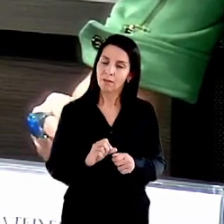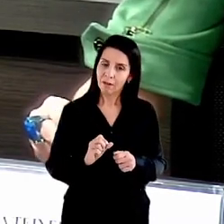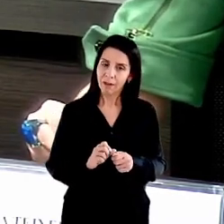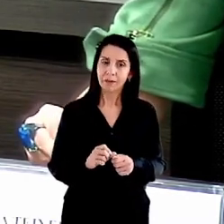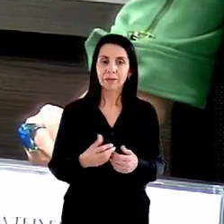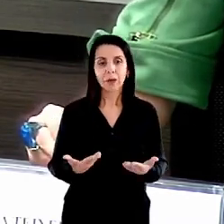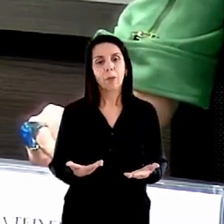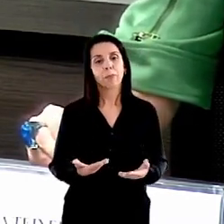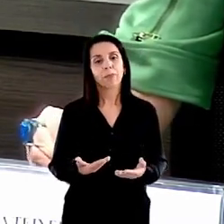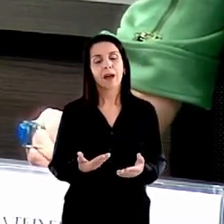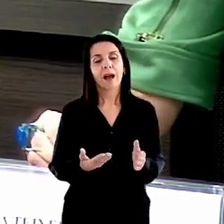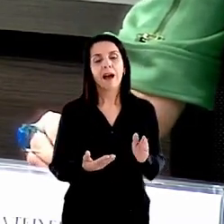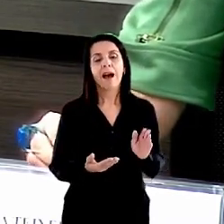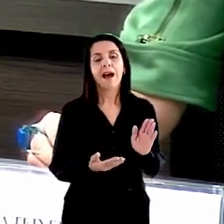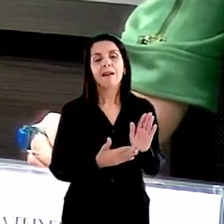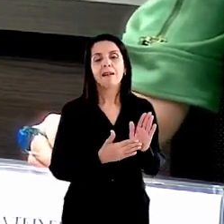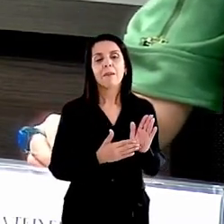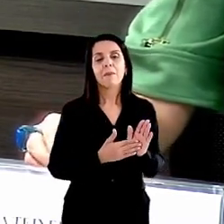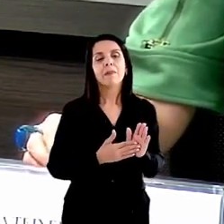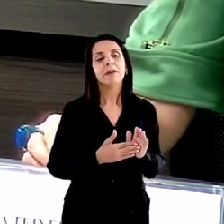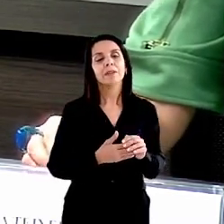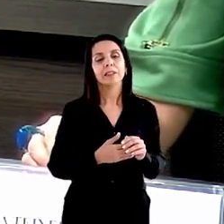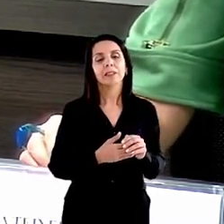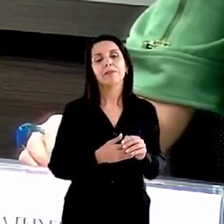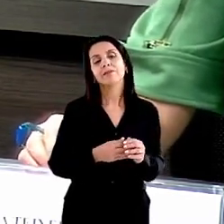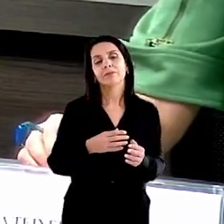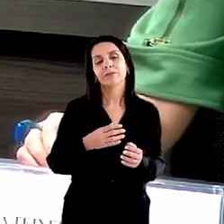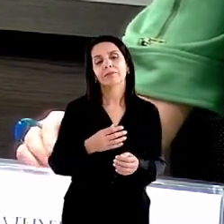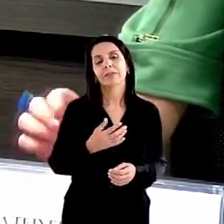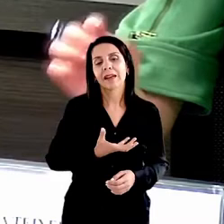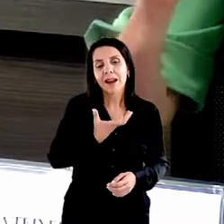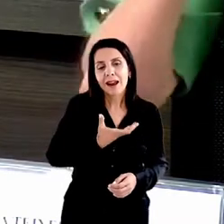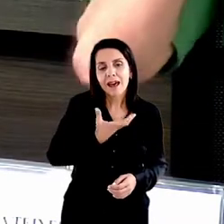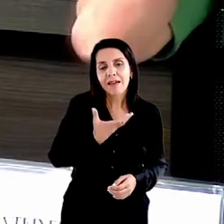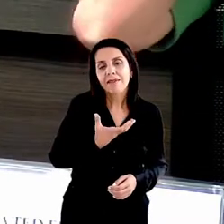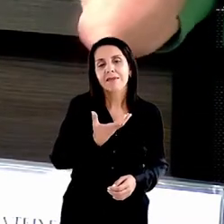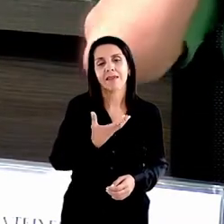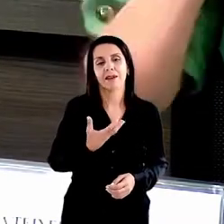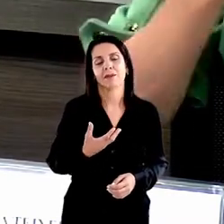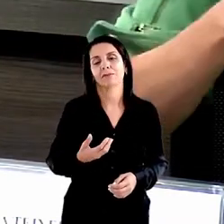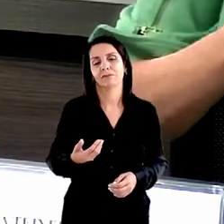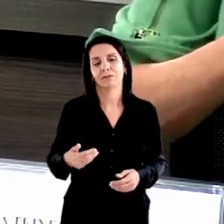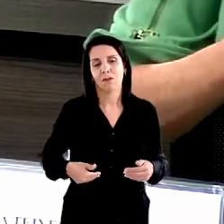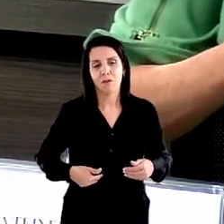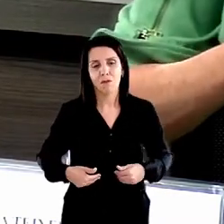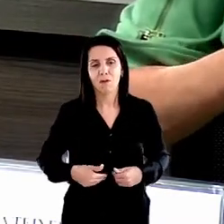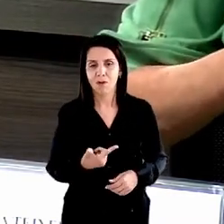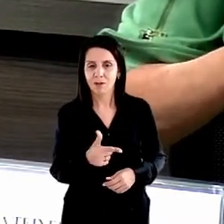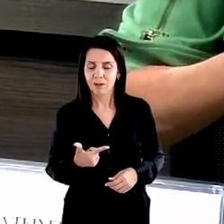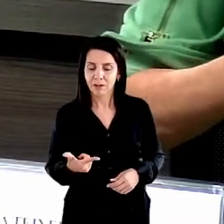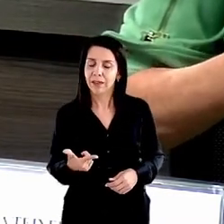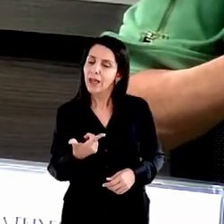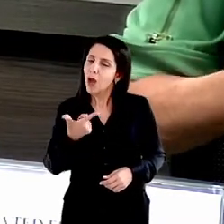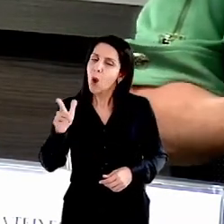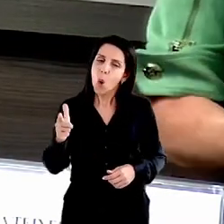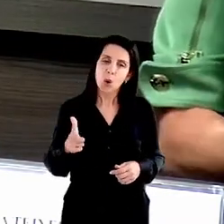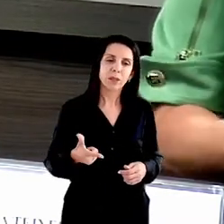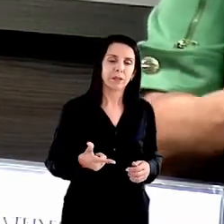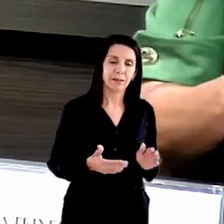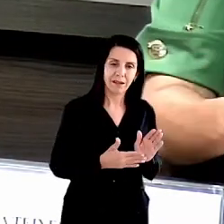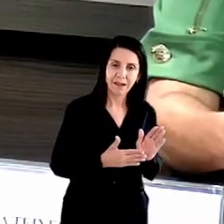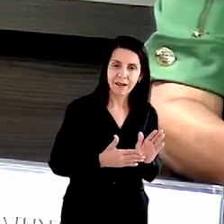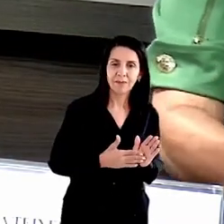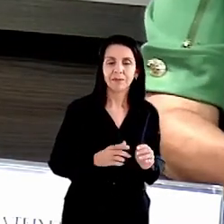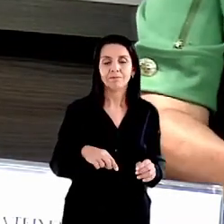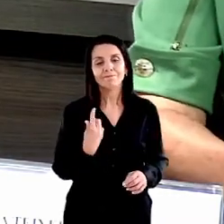fome, campanhas como o Brasil sem fome e essas que a gente tem feito há três décadas, elas são gestos